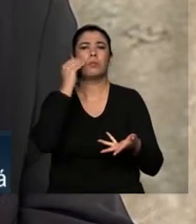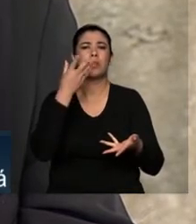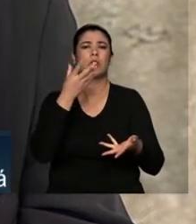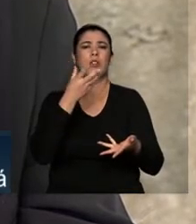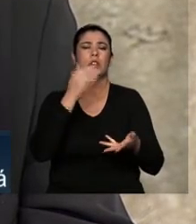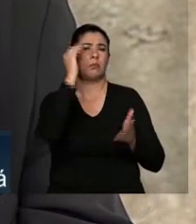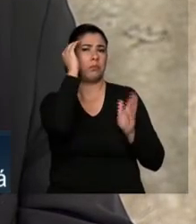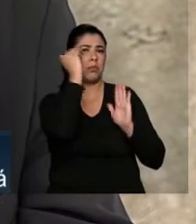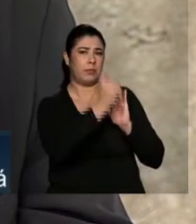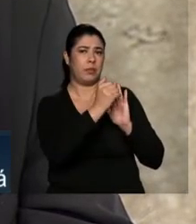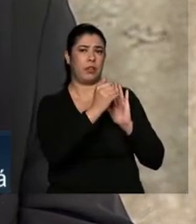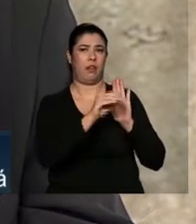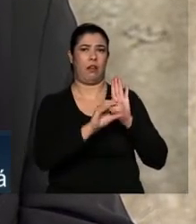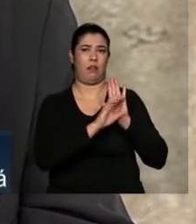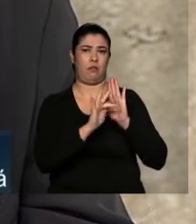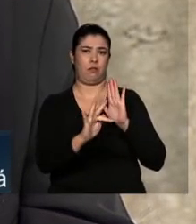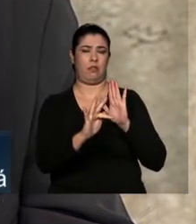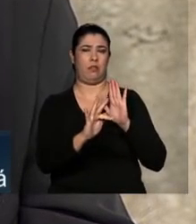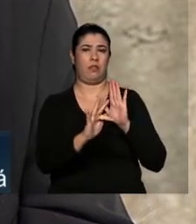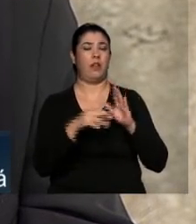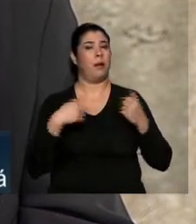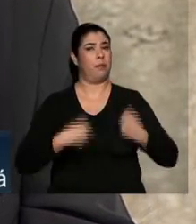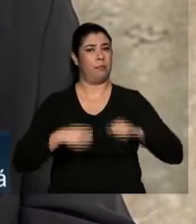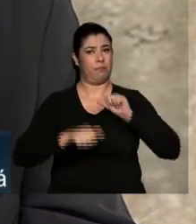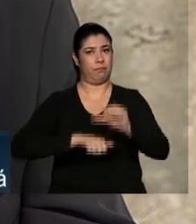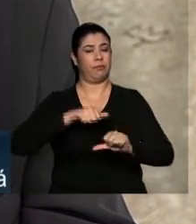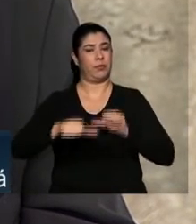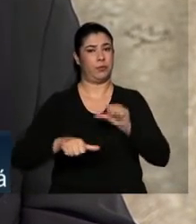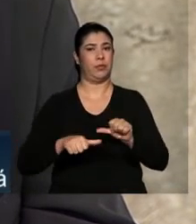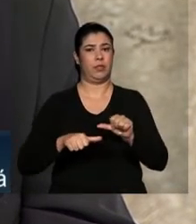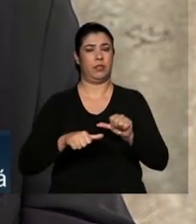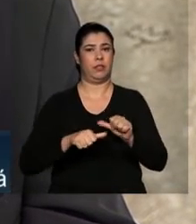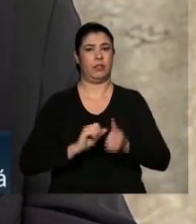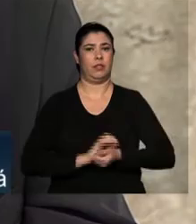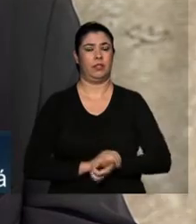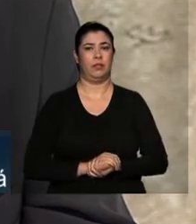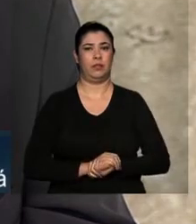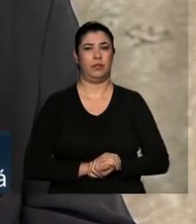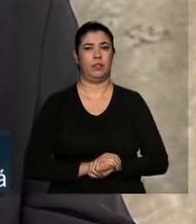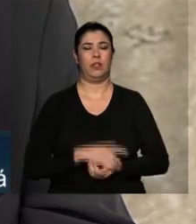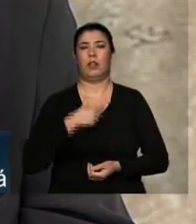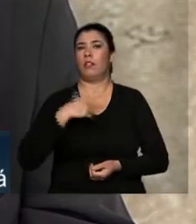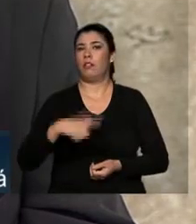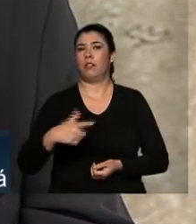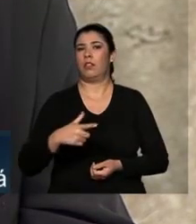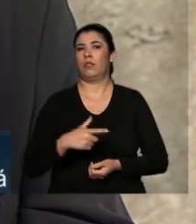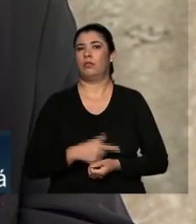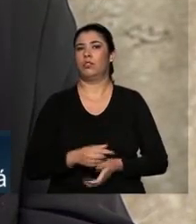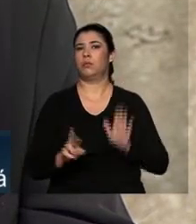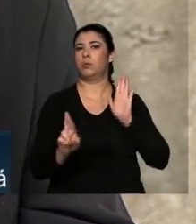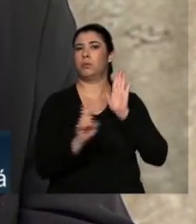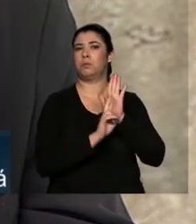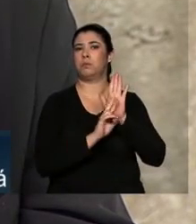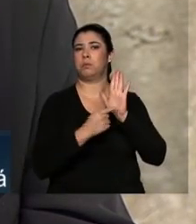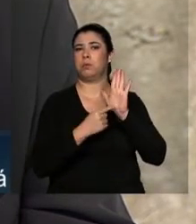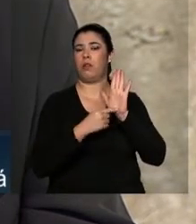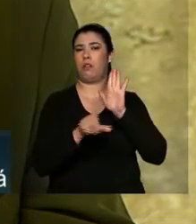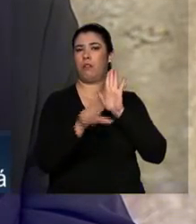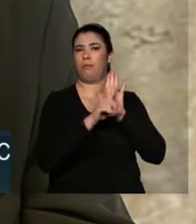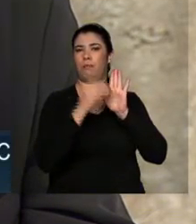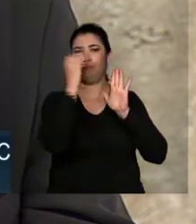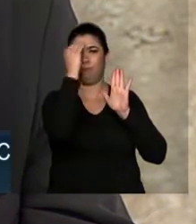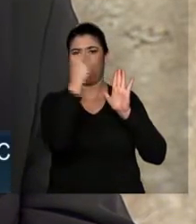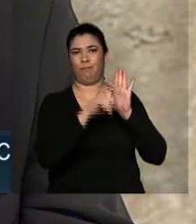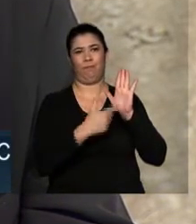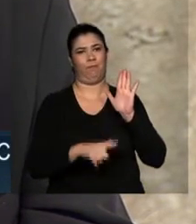diretrizes constitucionais. Era necessário mudar. Não havia referência legal. O